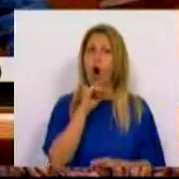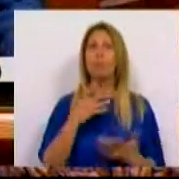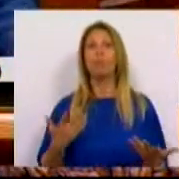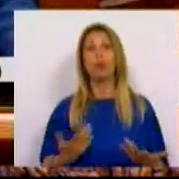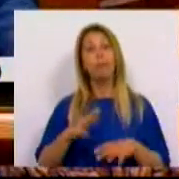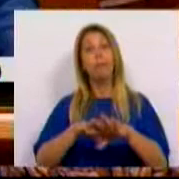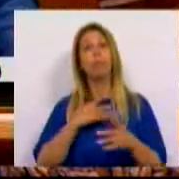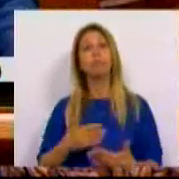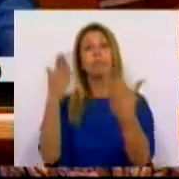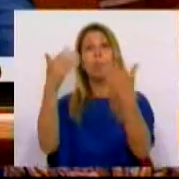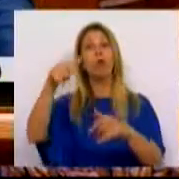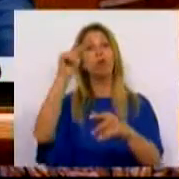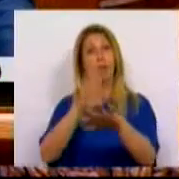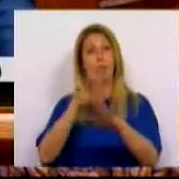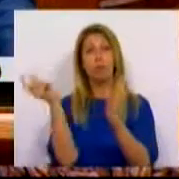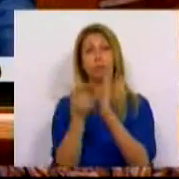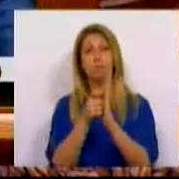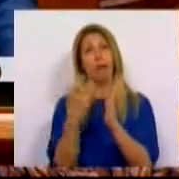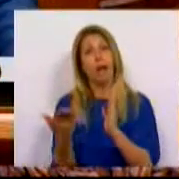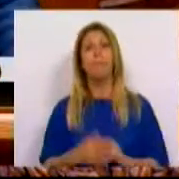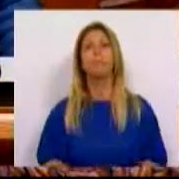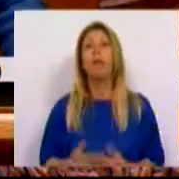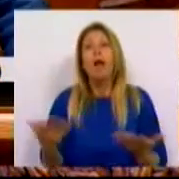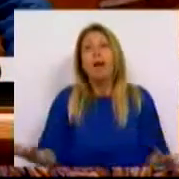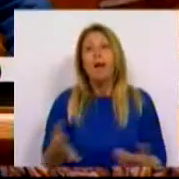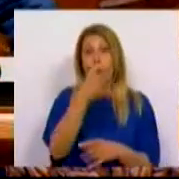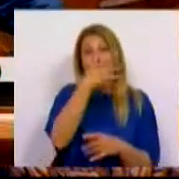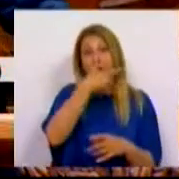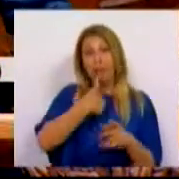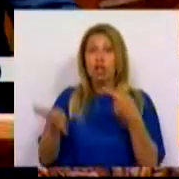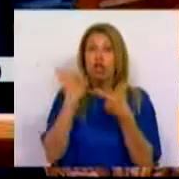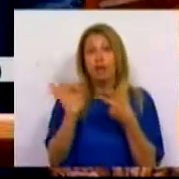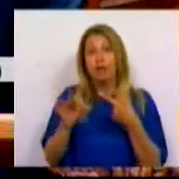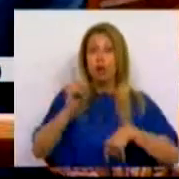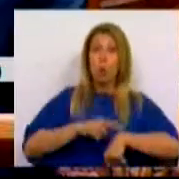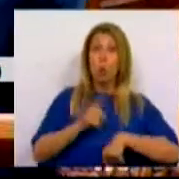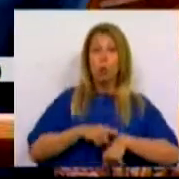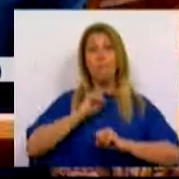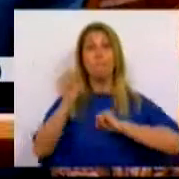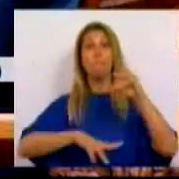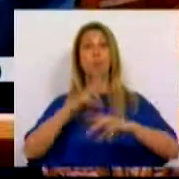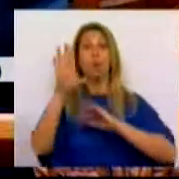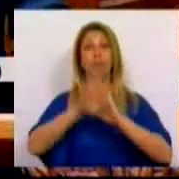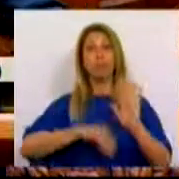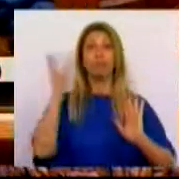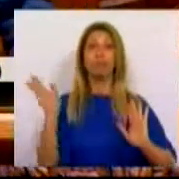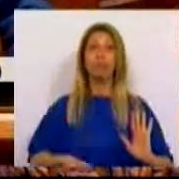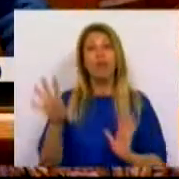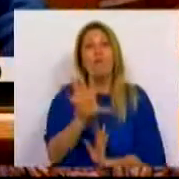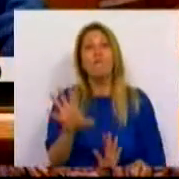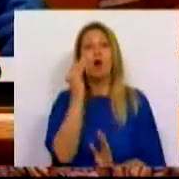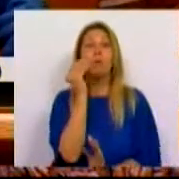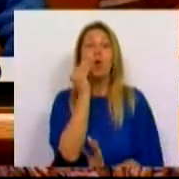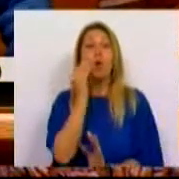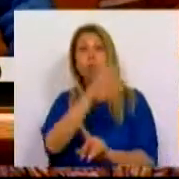saudamos o Bloco de Esquerda por este agendamento. É uma infeliz característica dos nossos tempos modernos a precariedade e a forma como ele